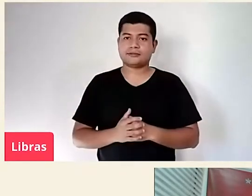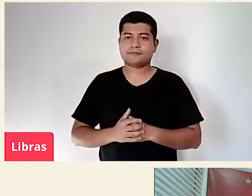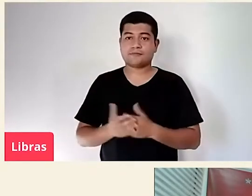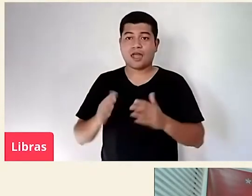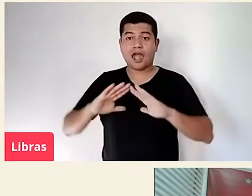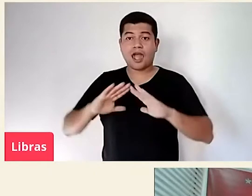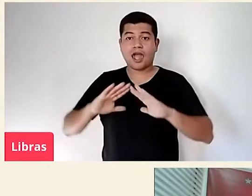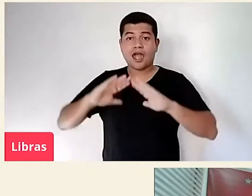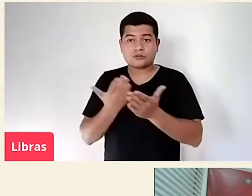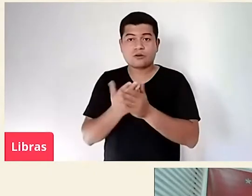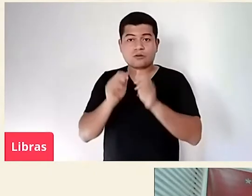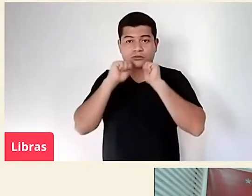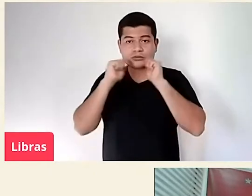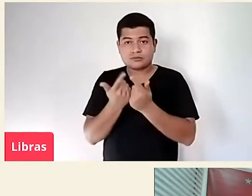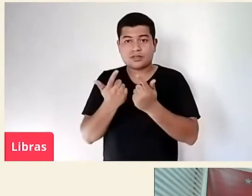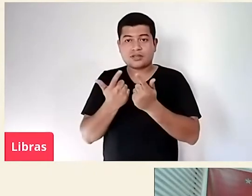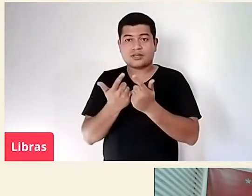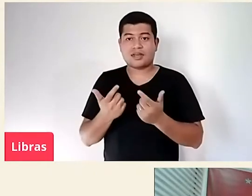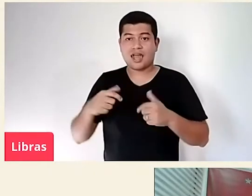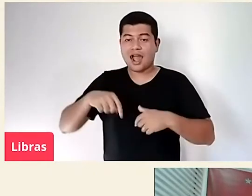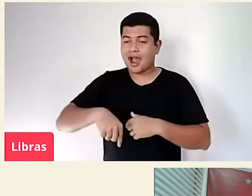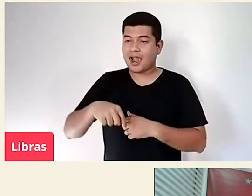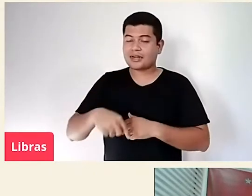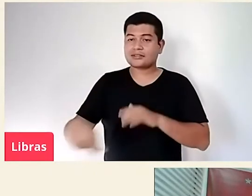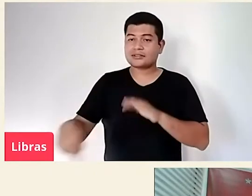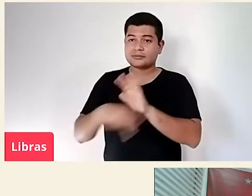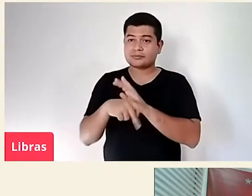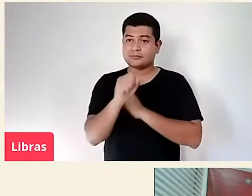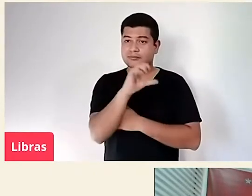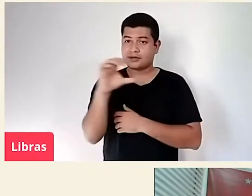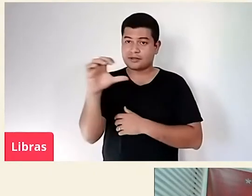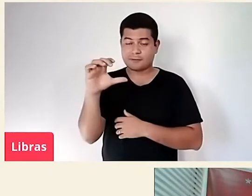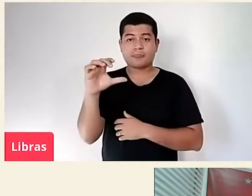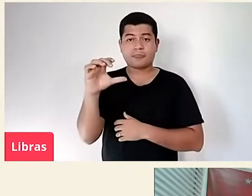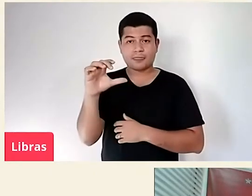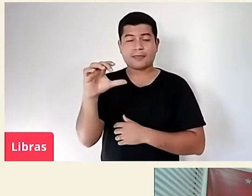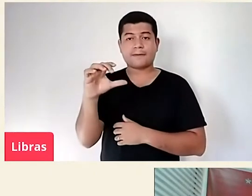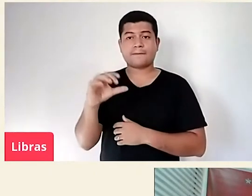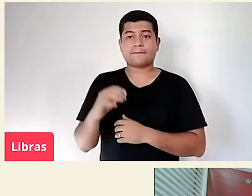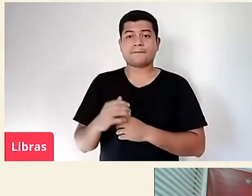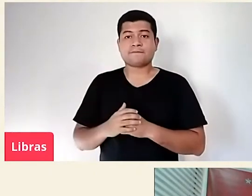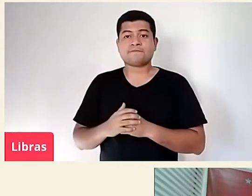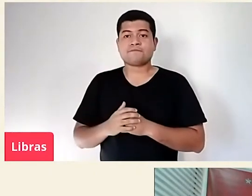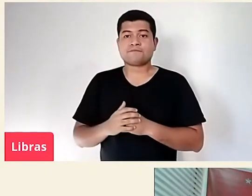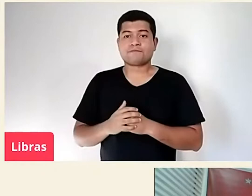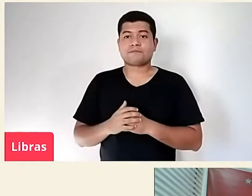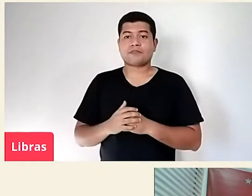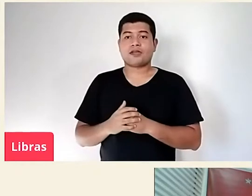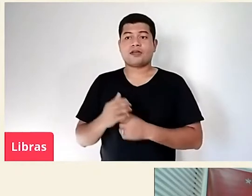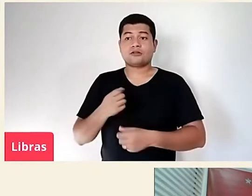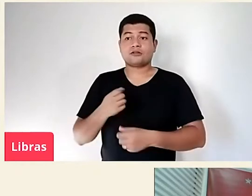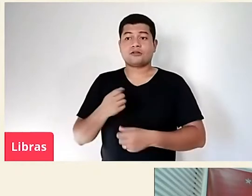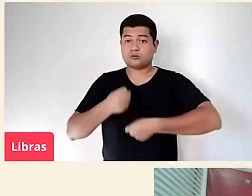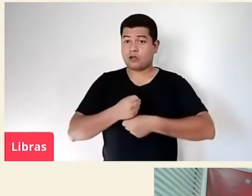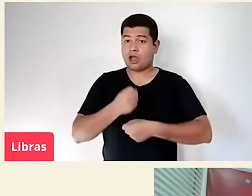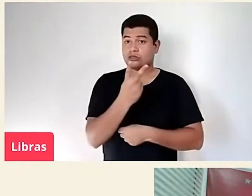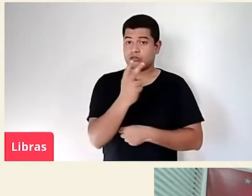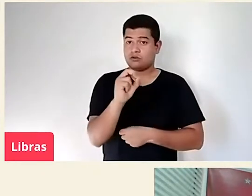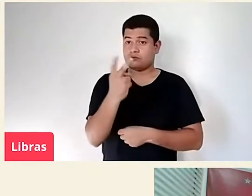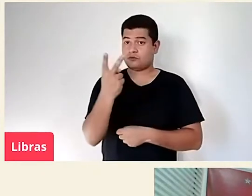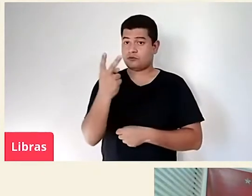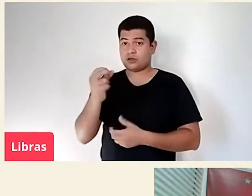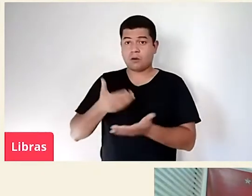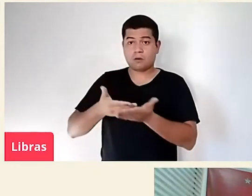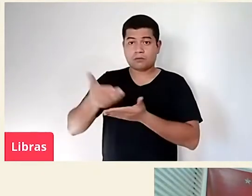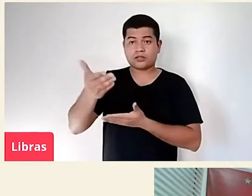então, desde a LESC de Santa Catarina, da Assembleia Legislativa de Santa Catarina, desde o ano passado, está programando um curso